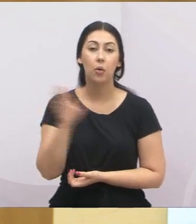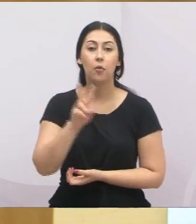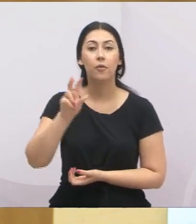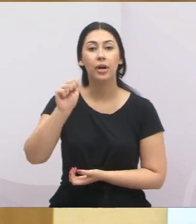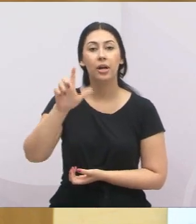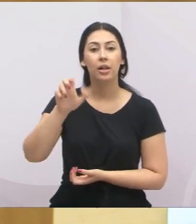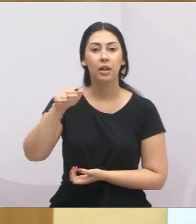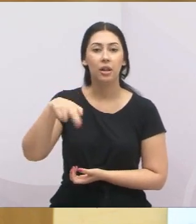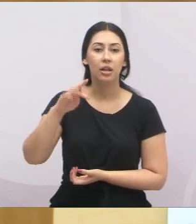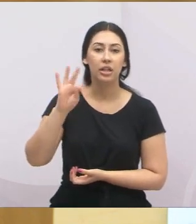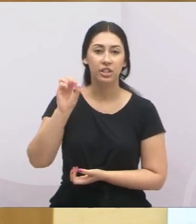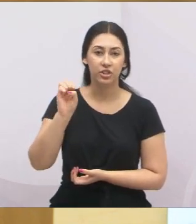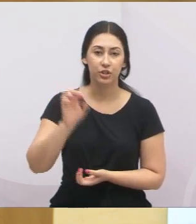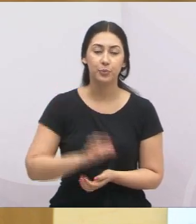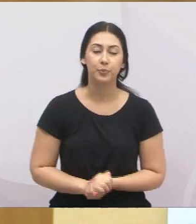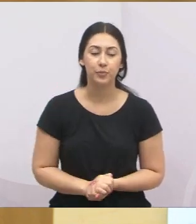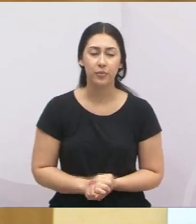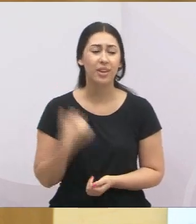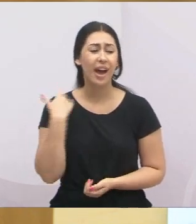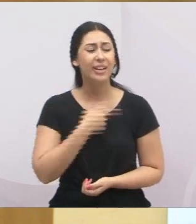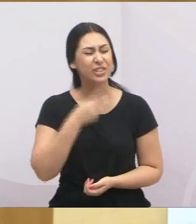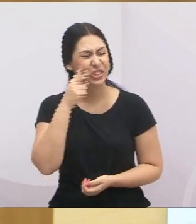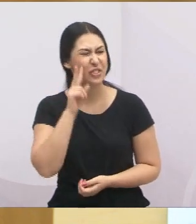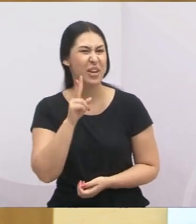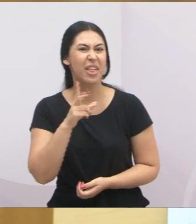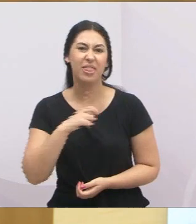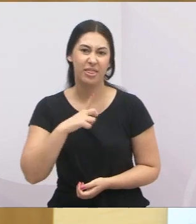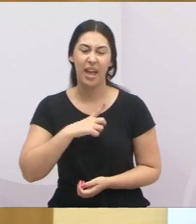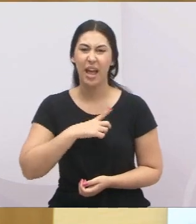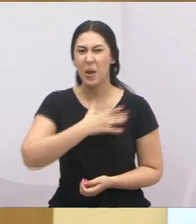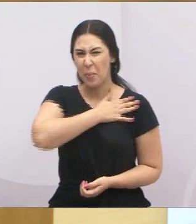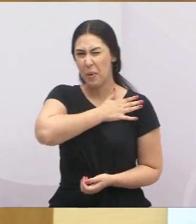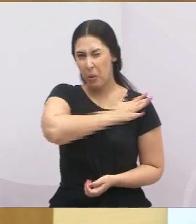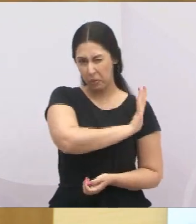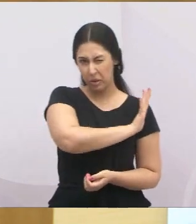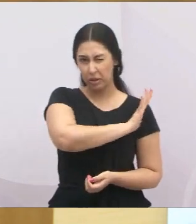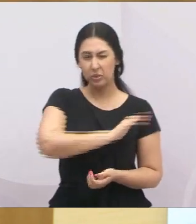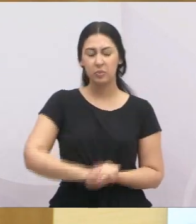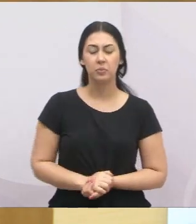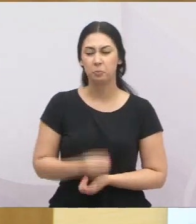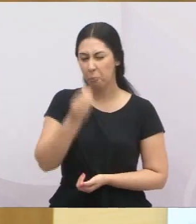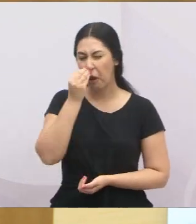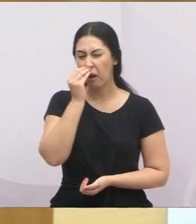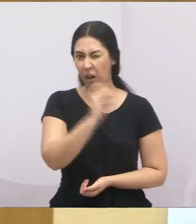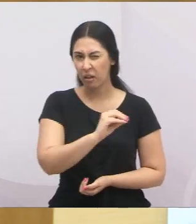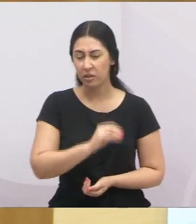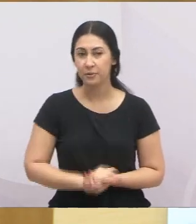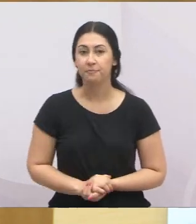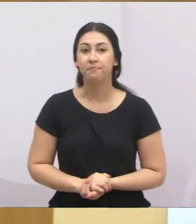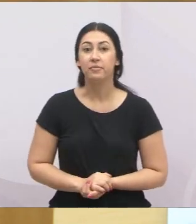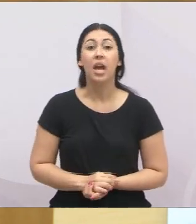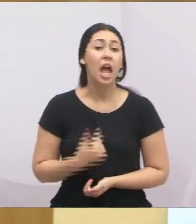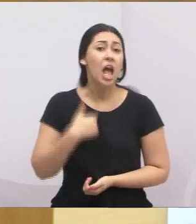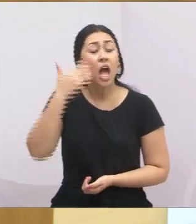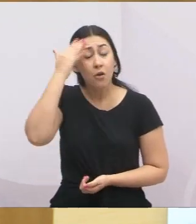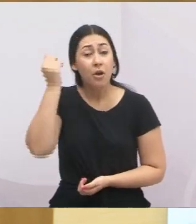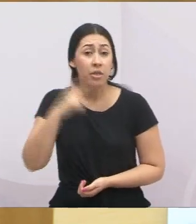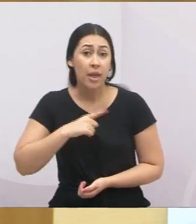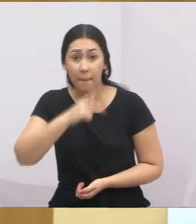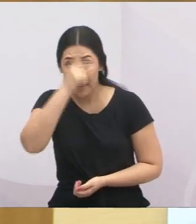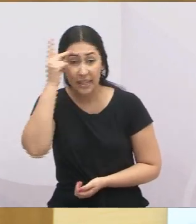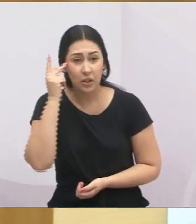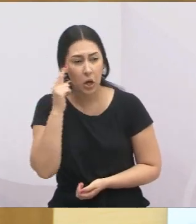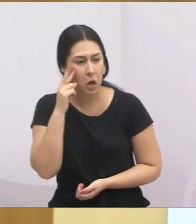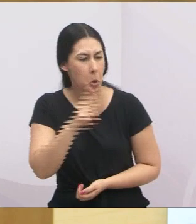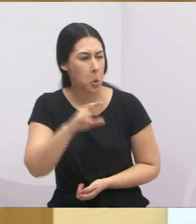a gente vê essa discriminação. E eu sei que tem muitas pessoas que talvez aproveitam, que sejam oportunistas, que aproveitam dessa